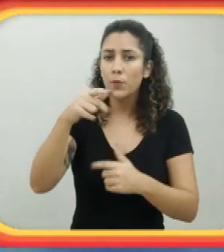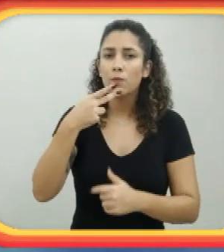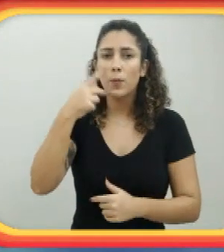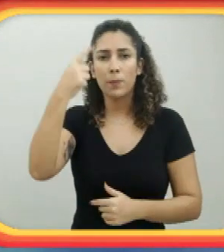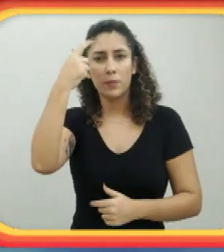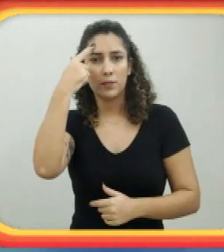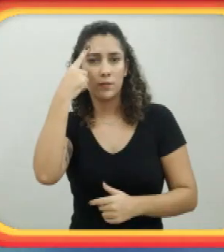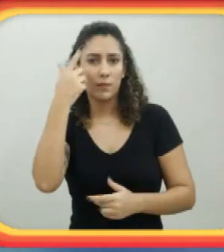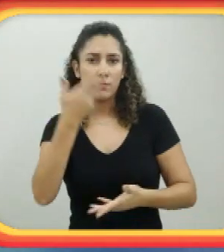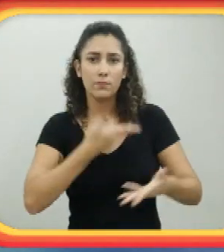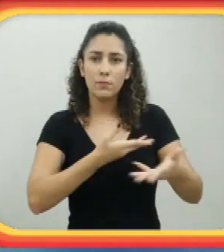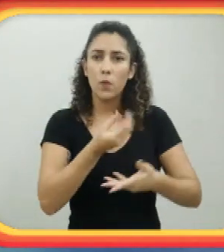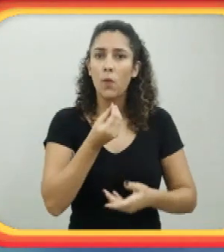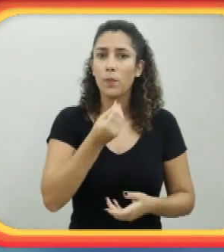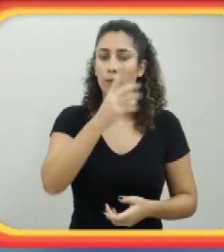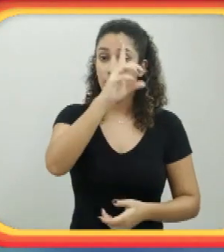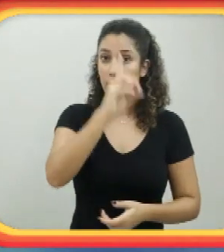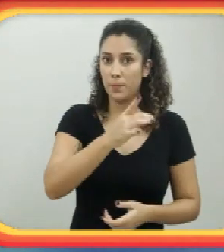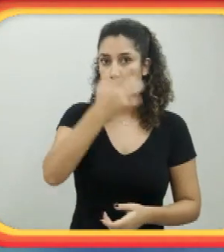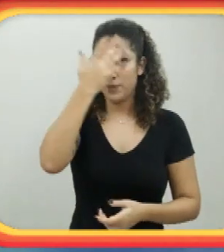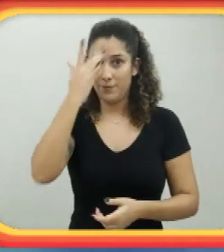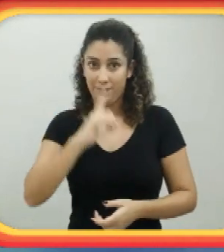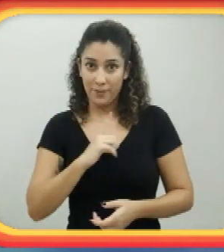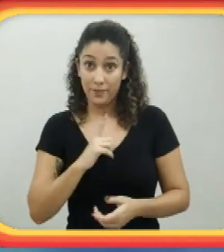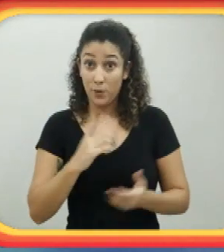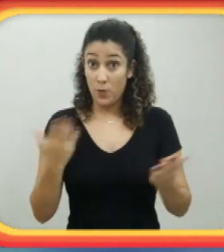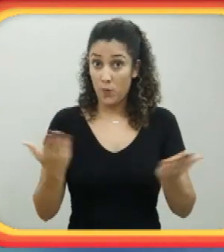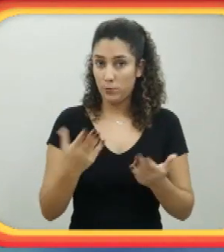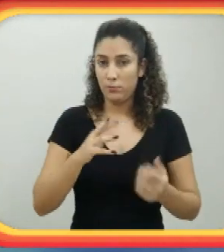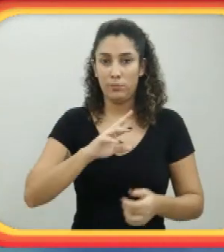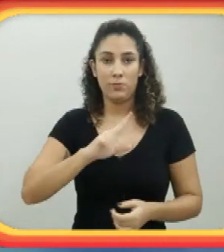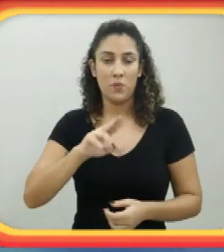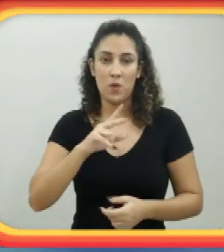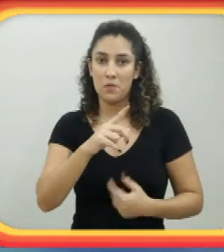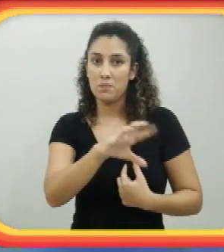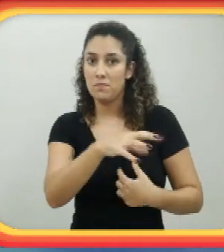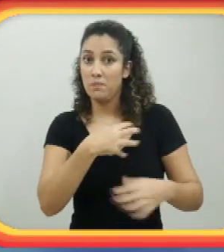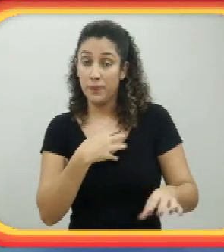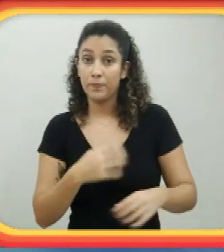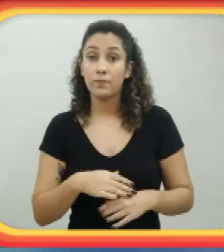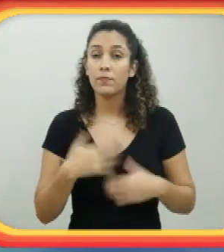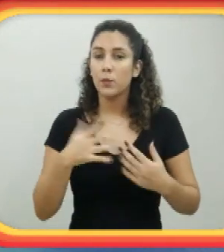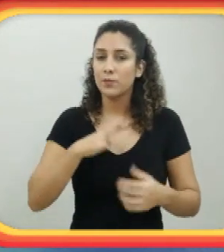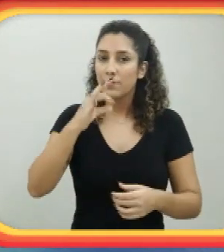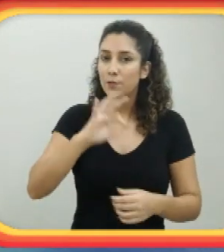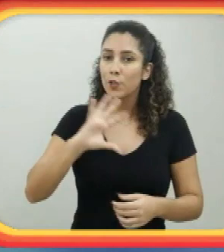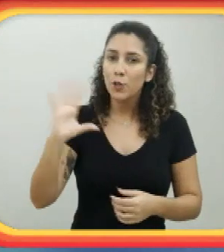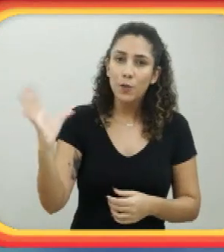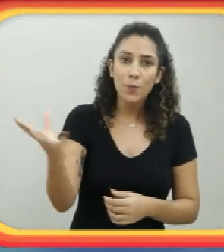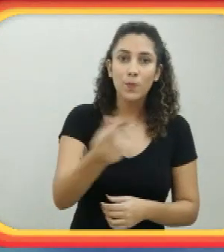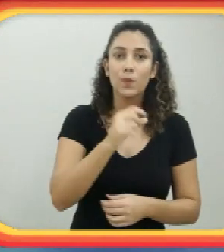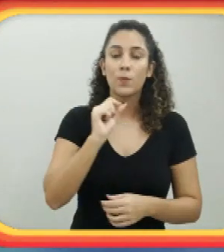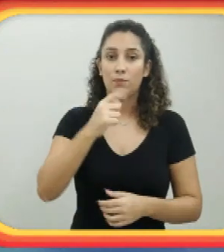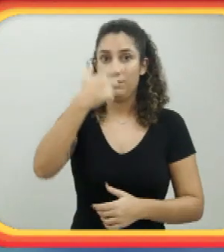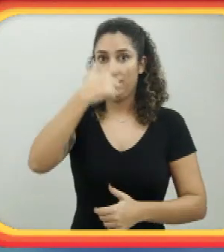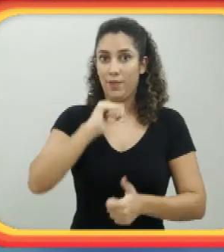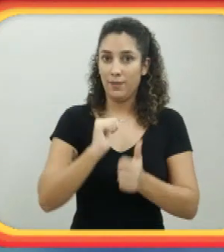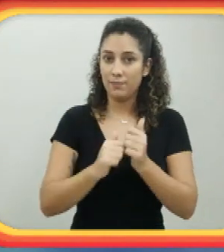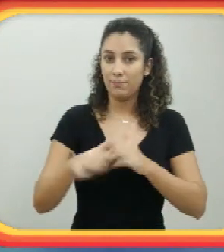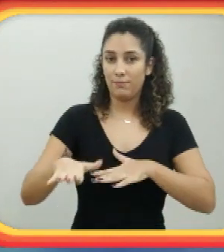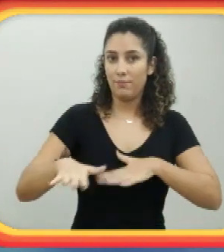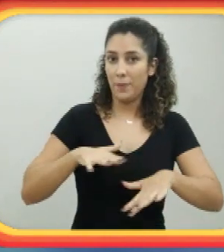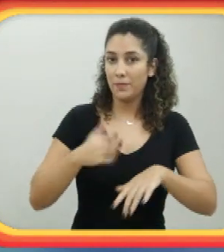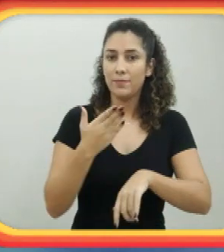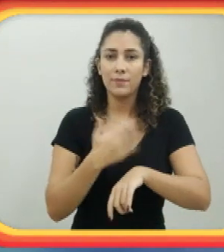em relação à deficiência que a pessoa tem, mas hoje em dia isso não é um empecilho. Com certeza, para todos os atletas,